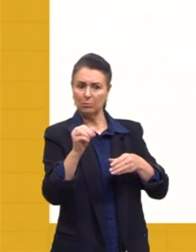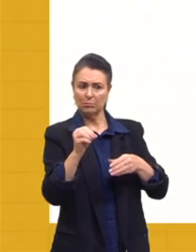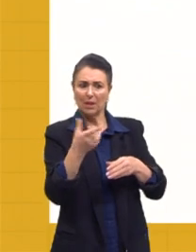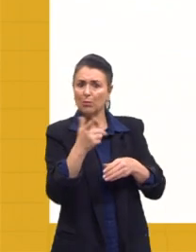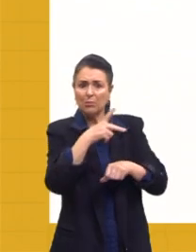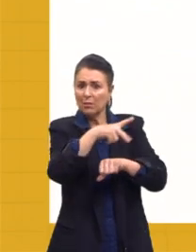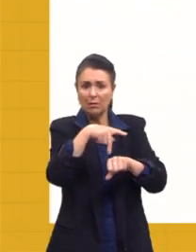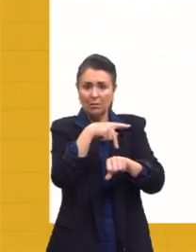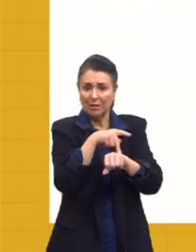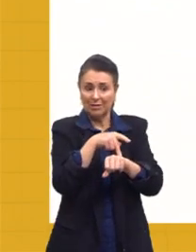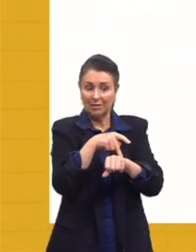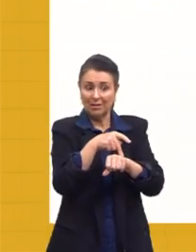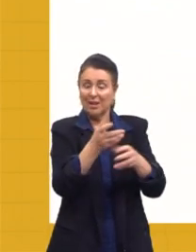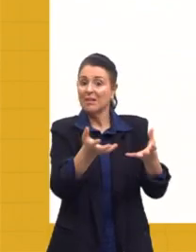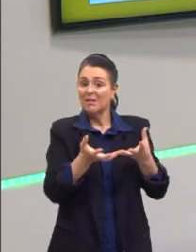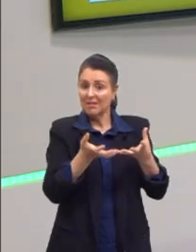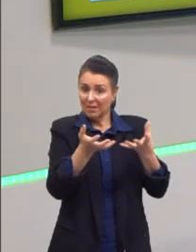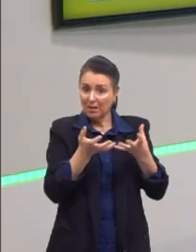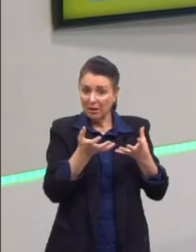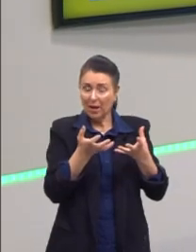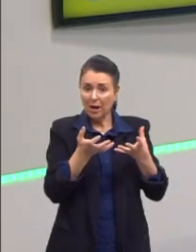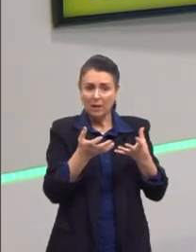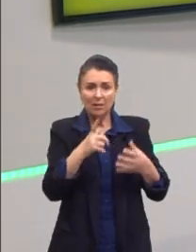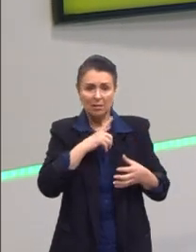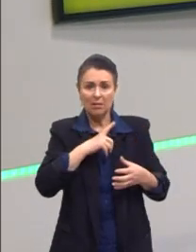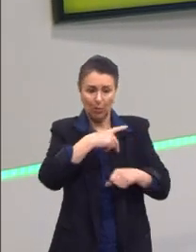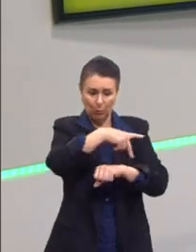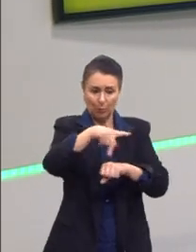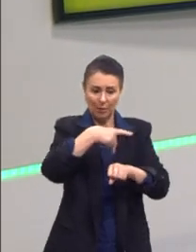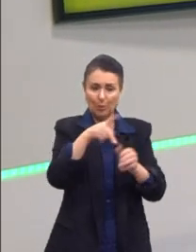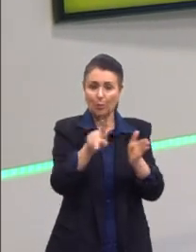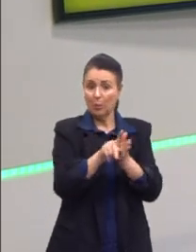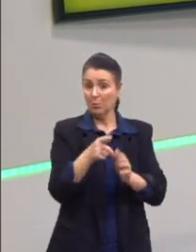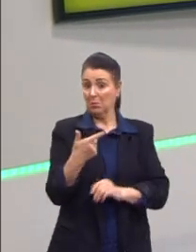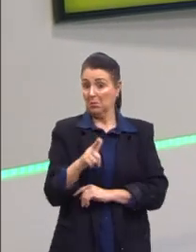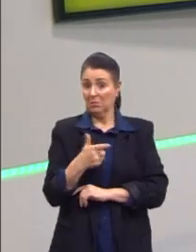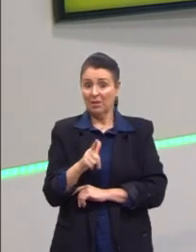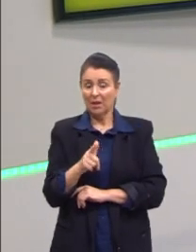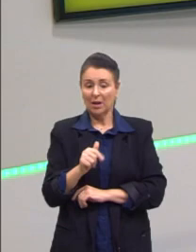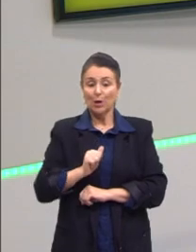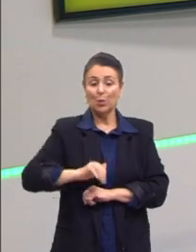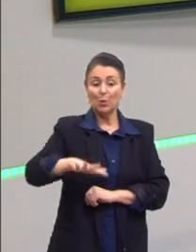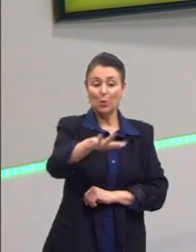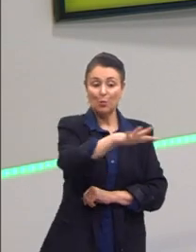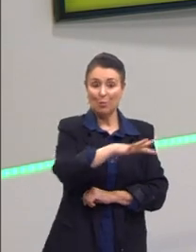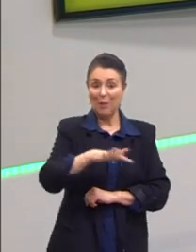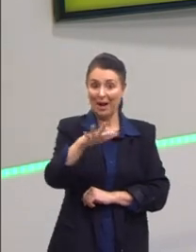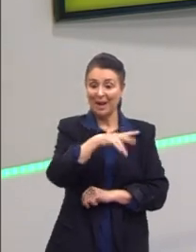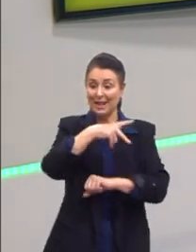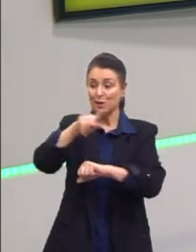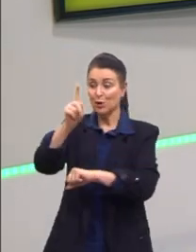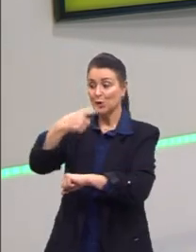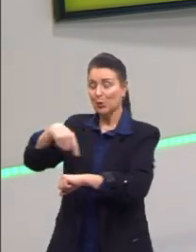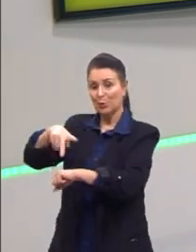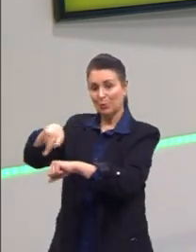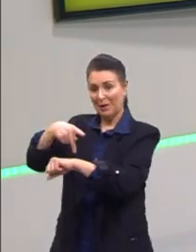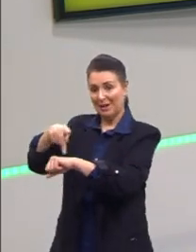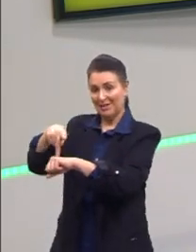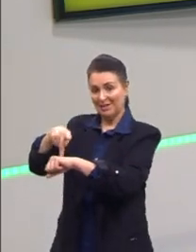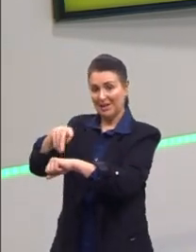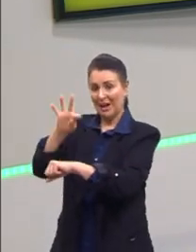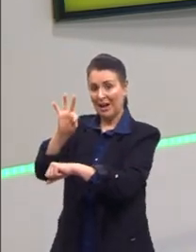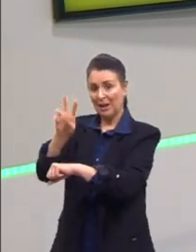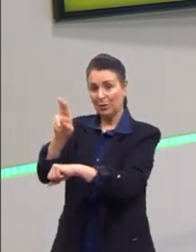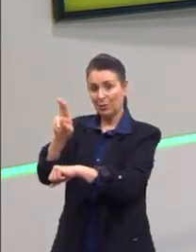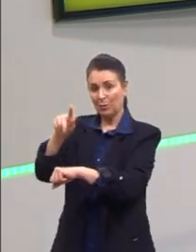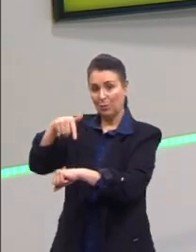Eles estão querendo proclamar um país deles. Justamente em uma área da Turquia. E a Turquia não viu com bons olhos isso aí.